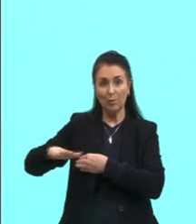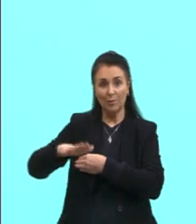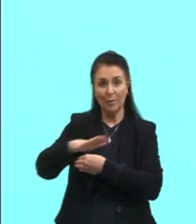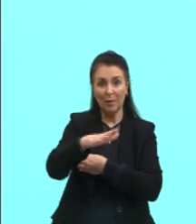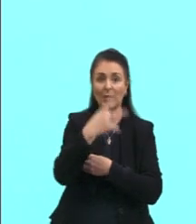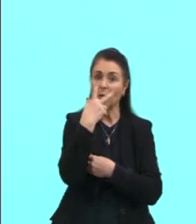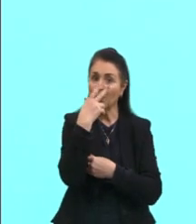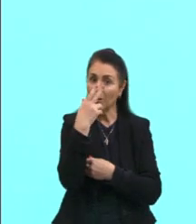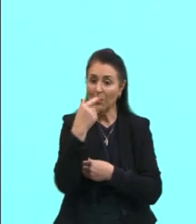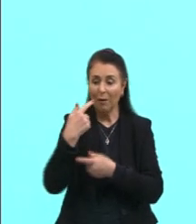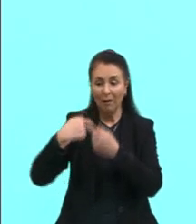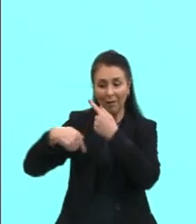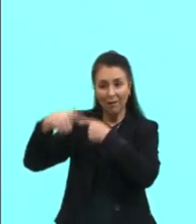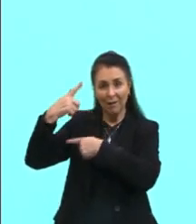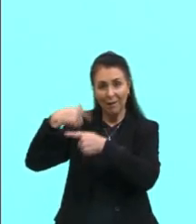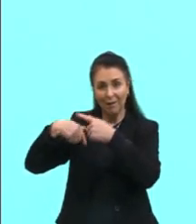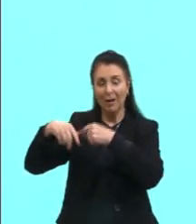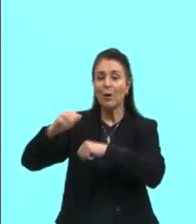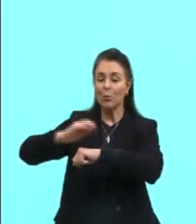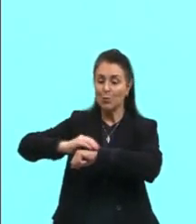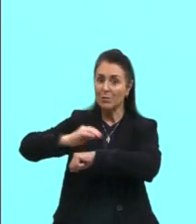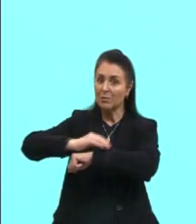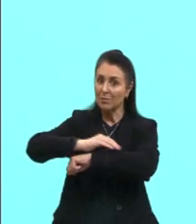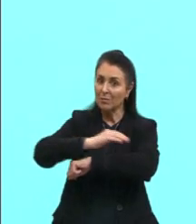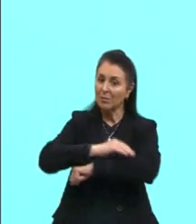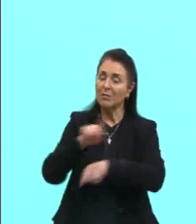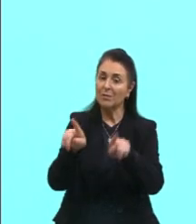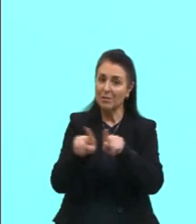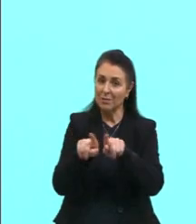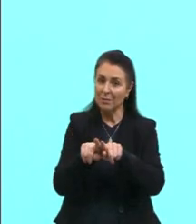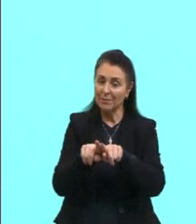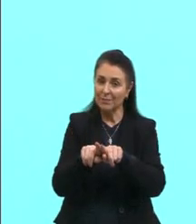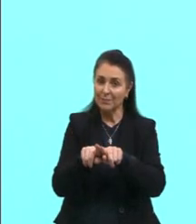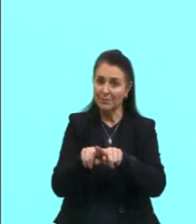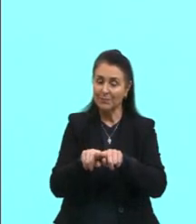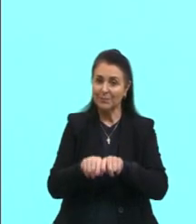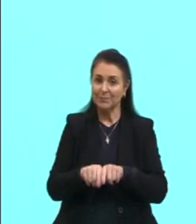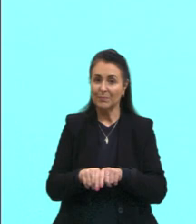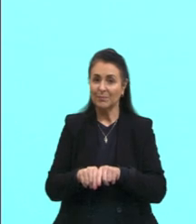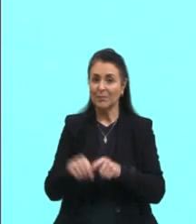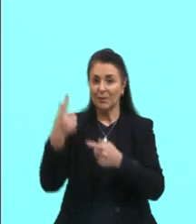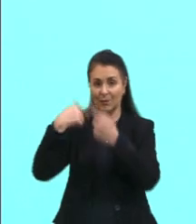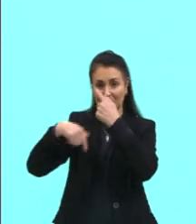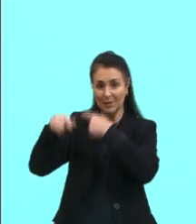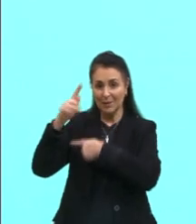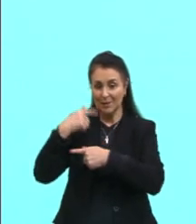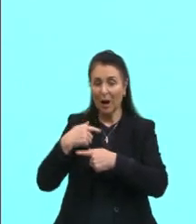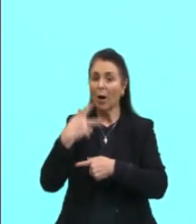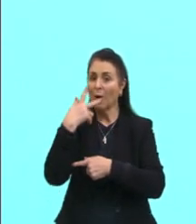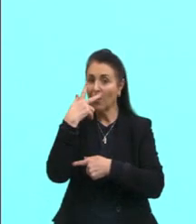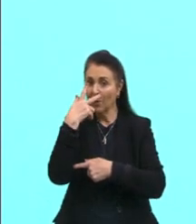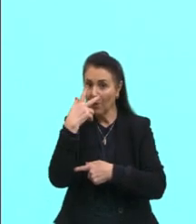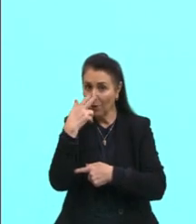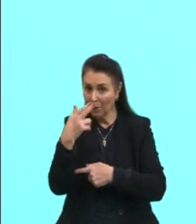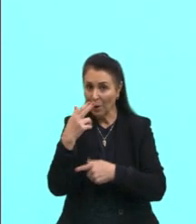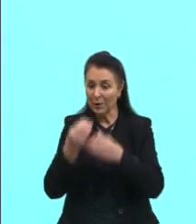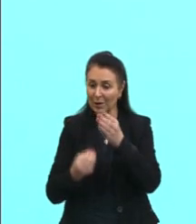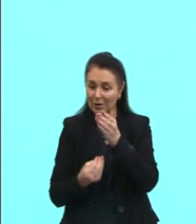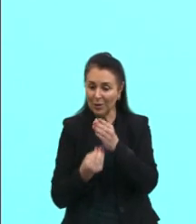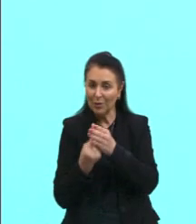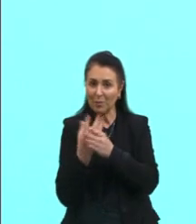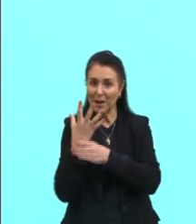mamíferos e com os anfíbios, ó. Então, o ancestral comum deles é derivado dos